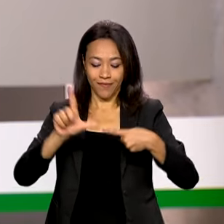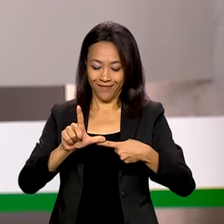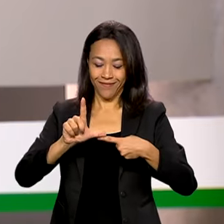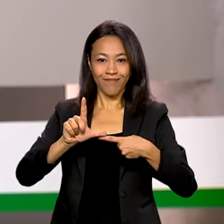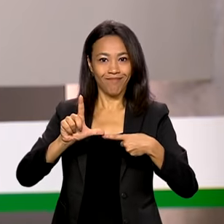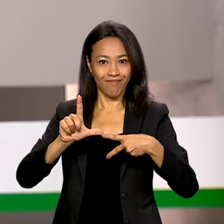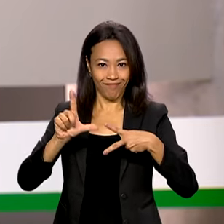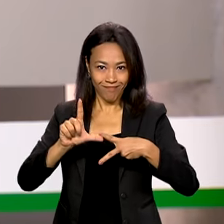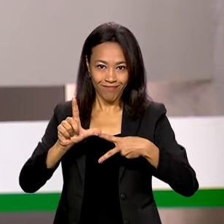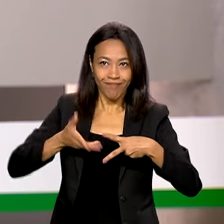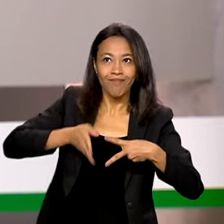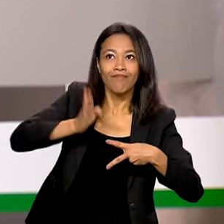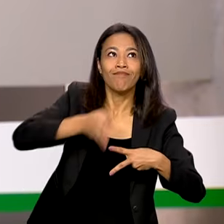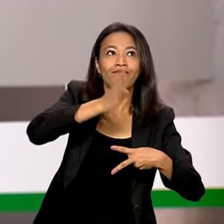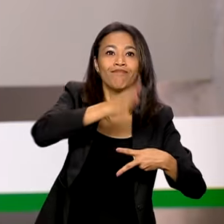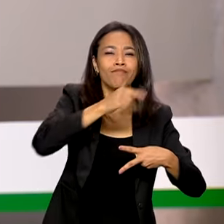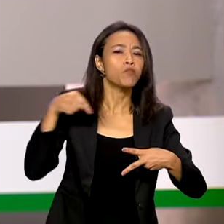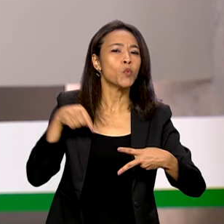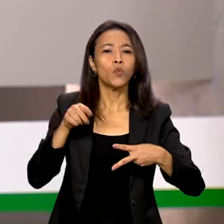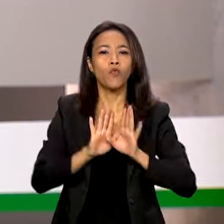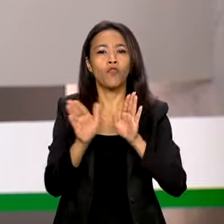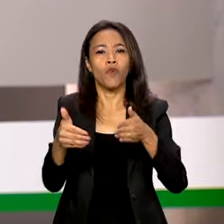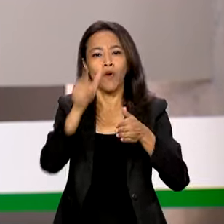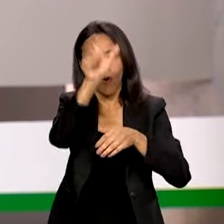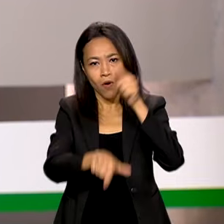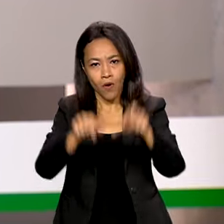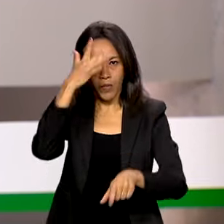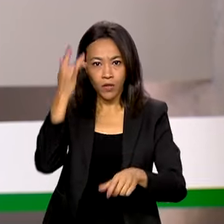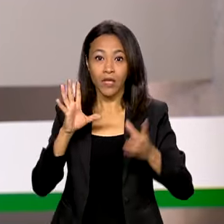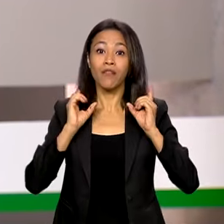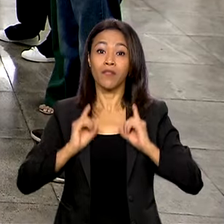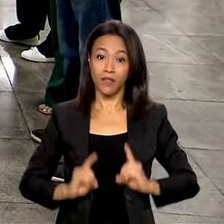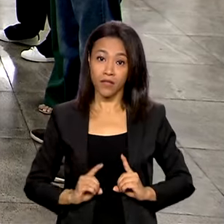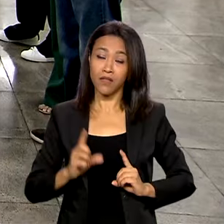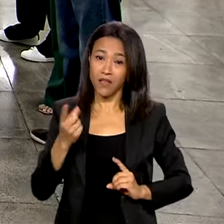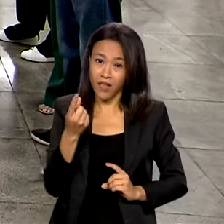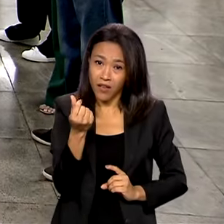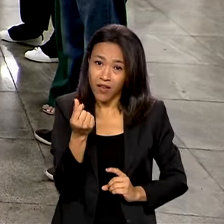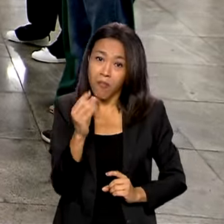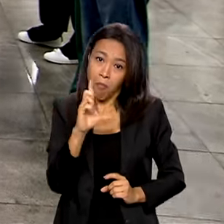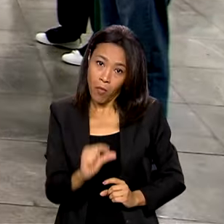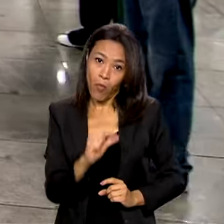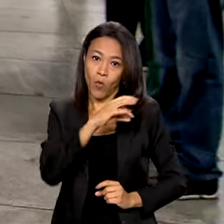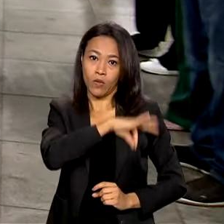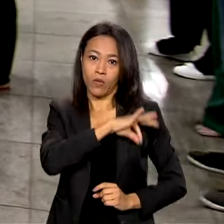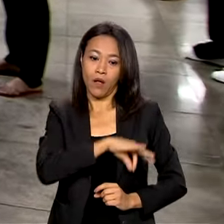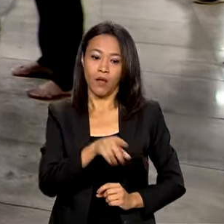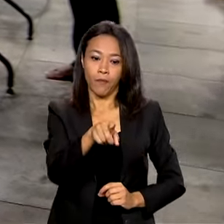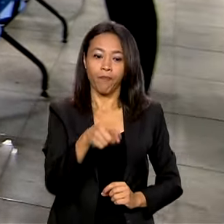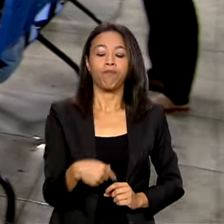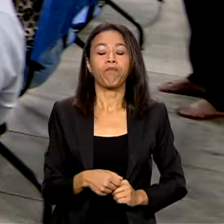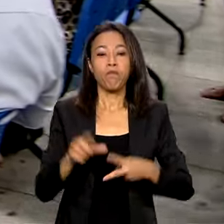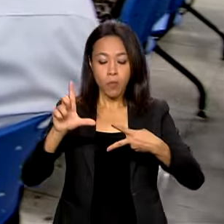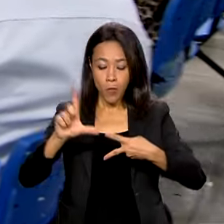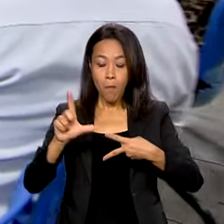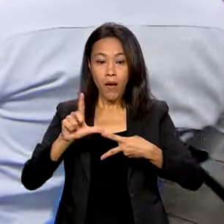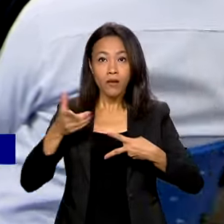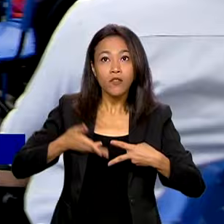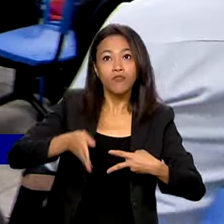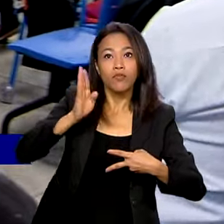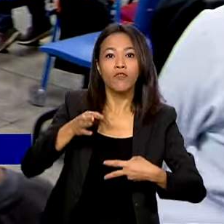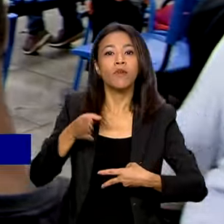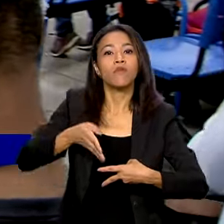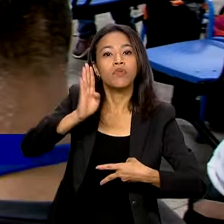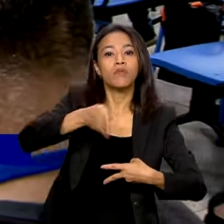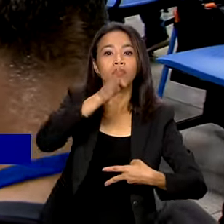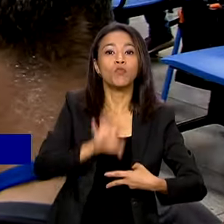benefício é destinado a pessoas com deficiência e baixa renda. O Passe Livre Interestadual é o programa